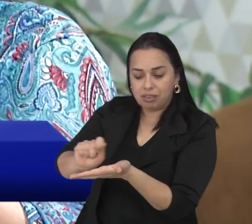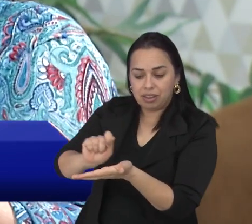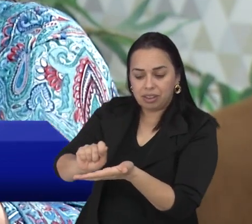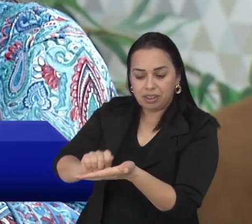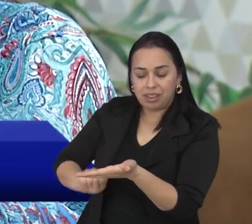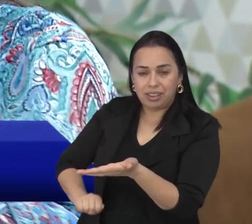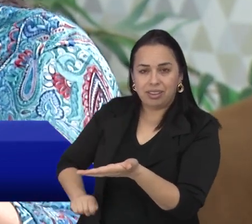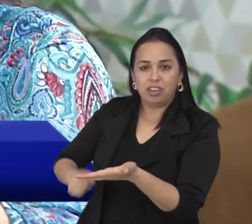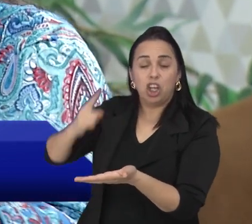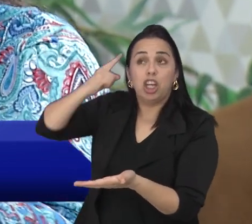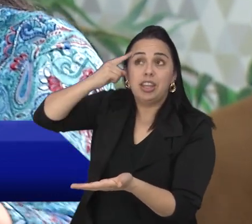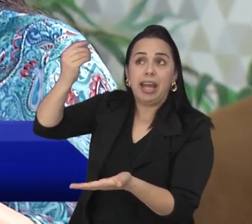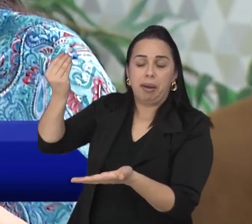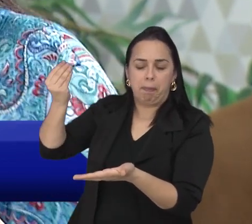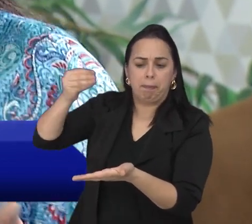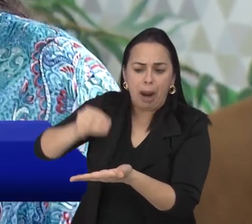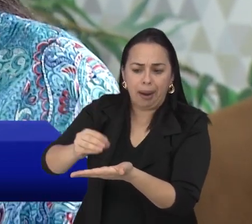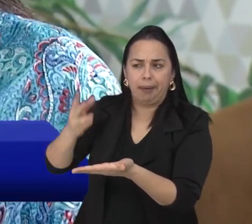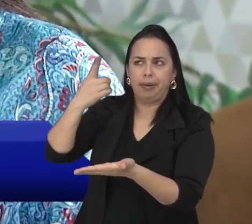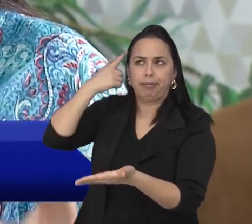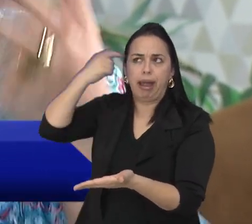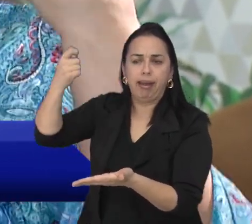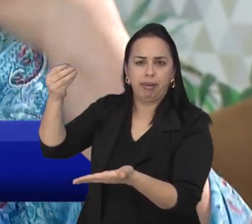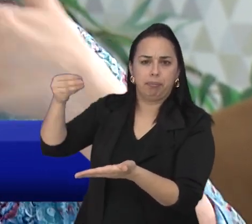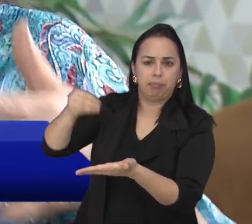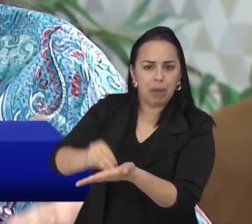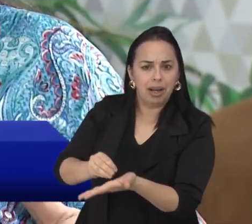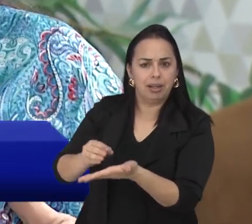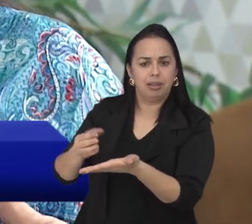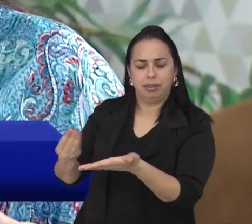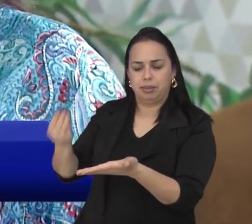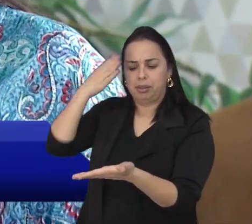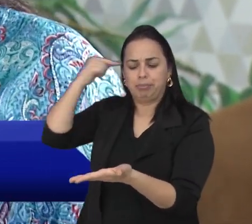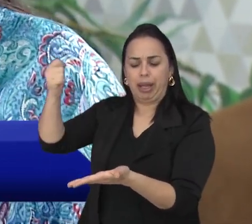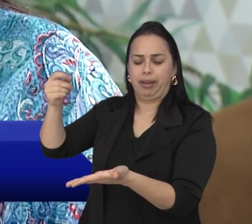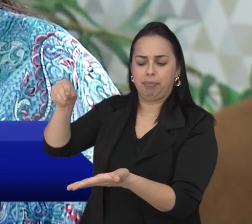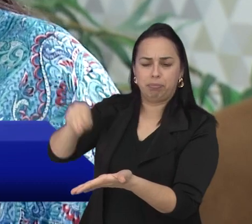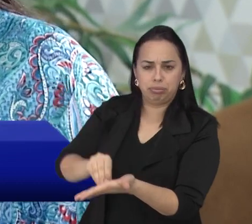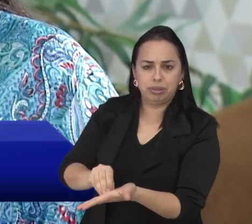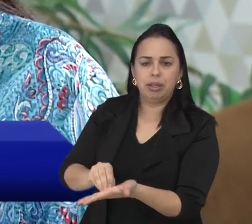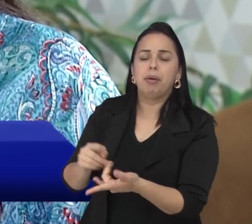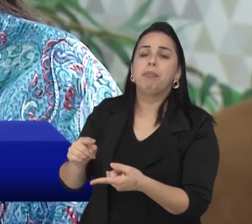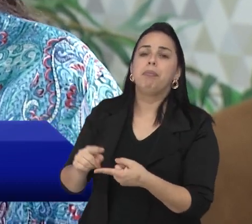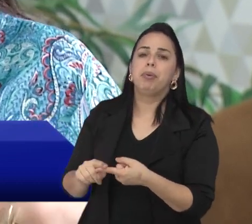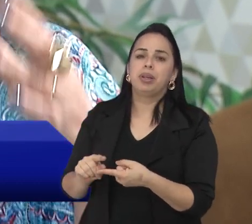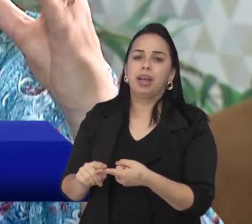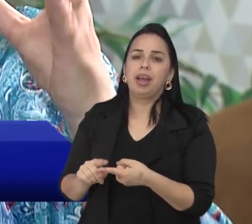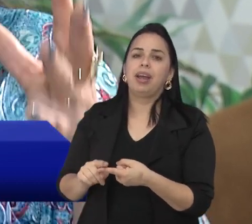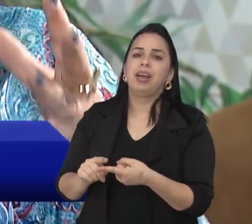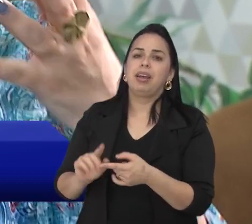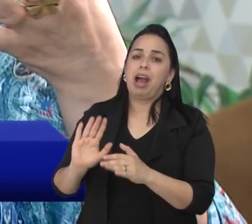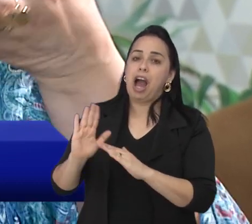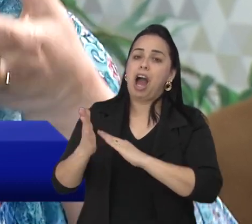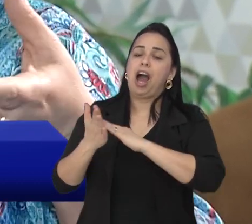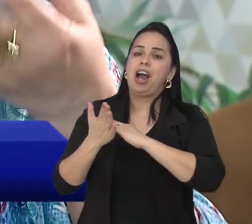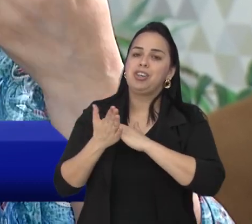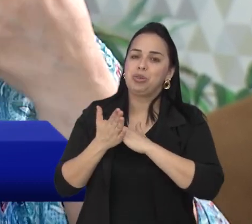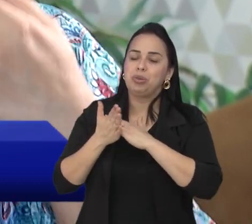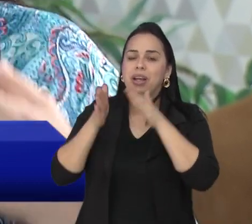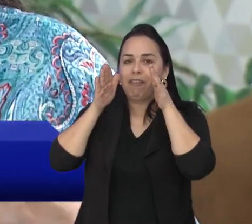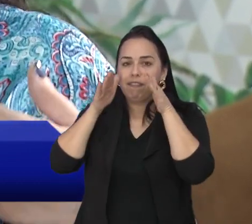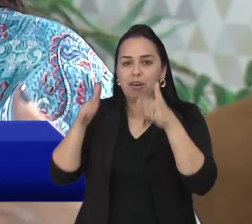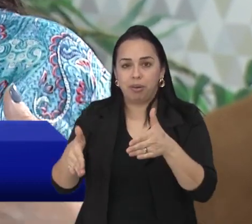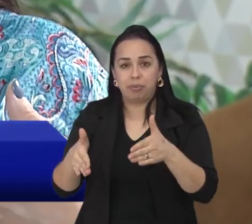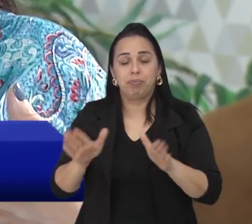é ter um bloquinho de notas e vai jogando as suas ideias. Tudo aquilo que vai surgindo pra você vai jogando neste bloquinho de notas. Porque isso faz